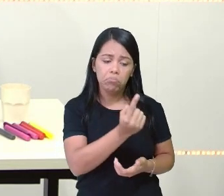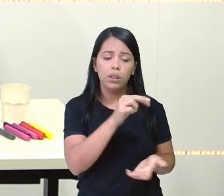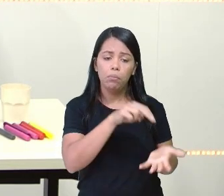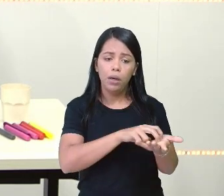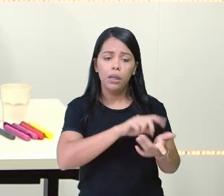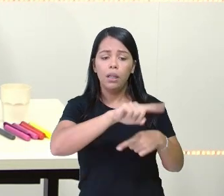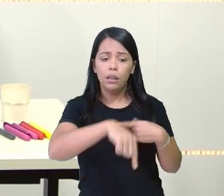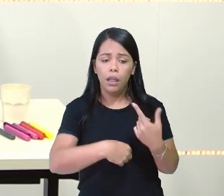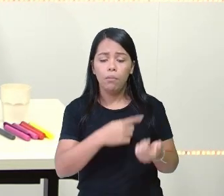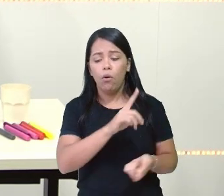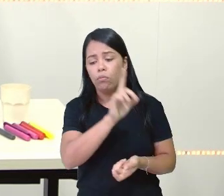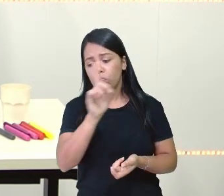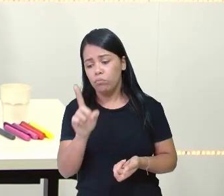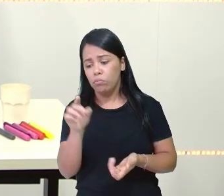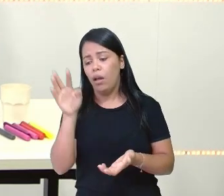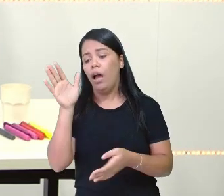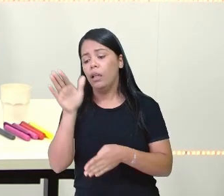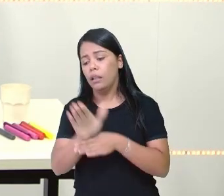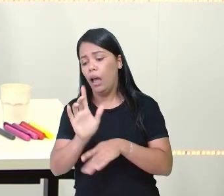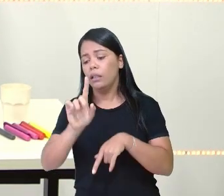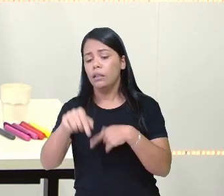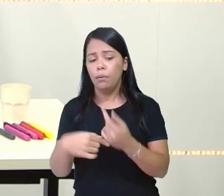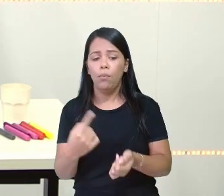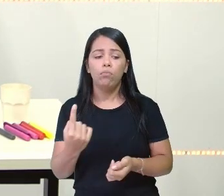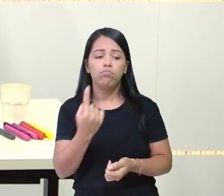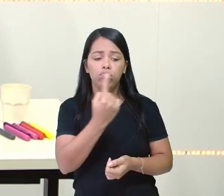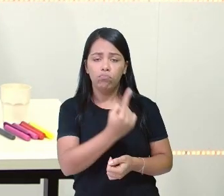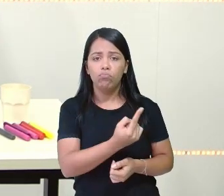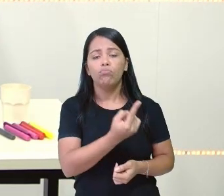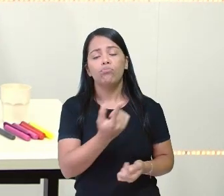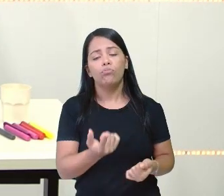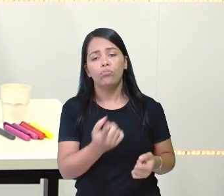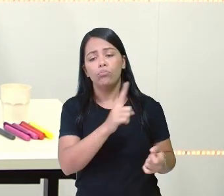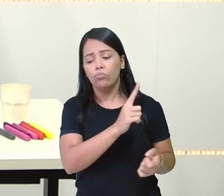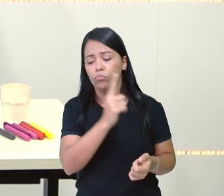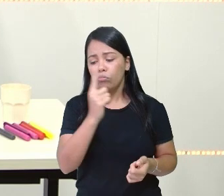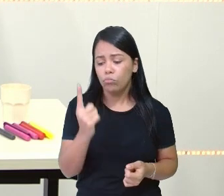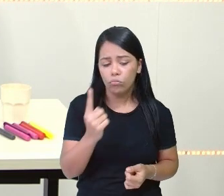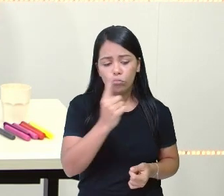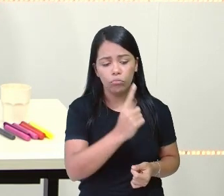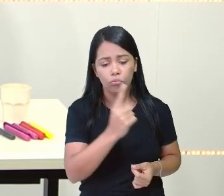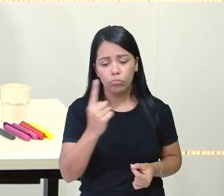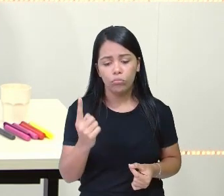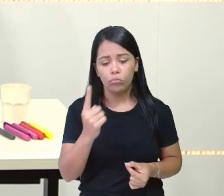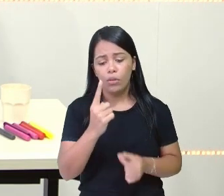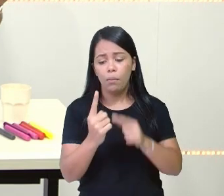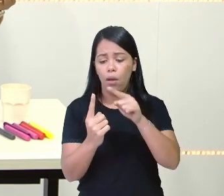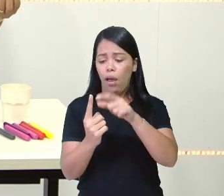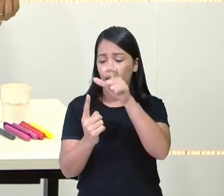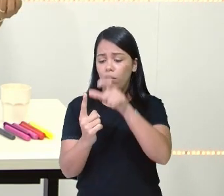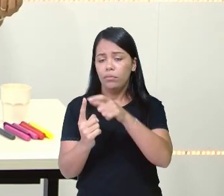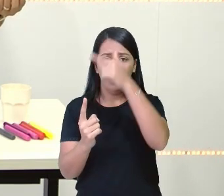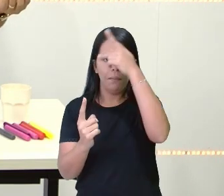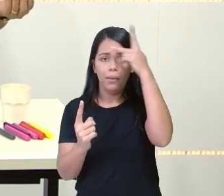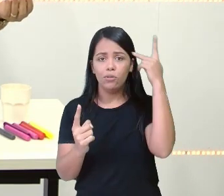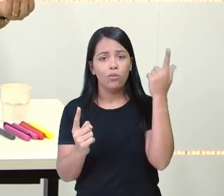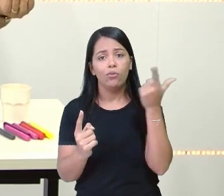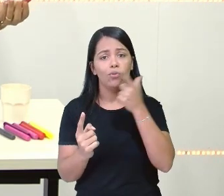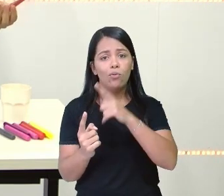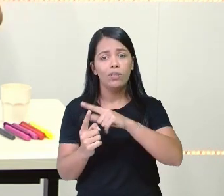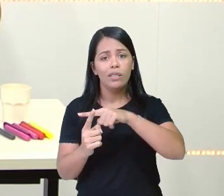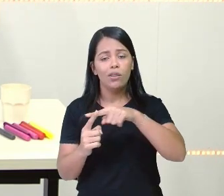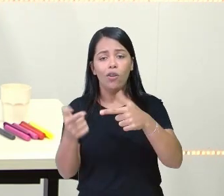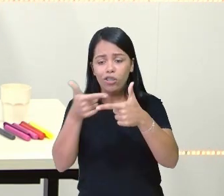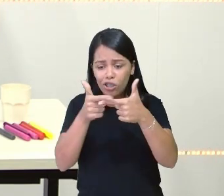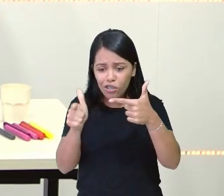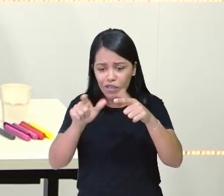outro funcionário. Eu só não posso pegar essa pessoa que sobrou e partir ao meio, né? Que a gente não vai dividir uma pessoa